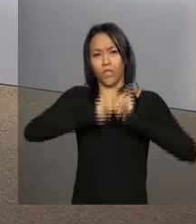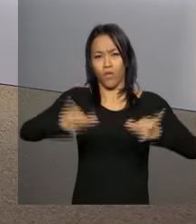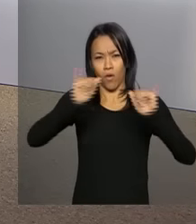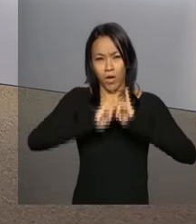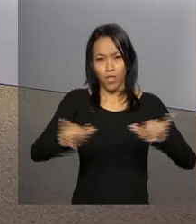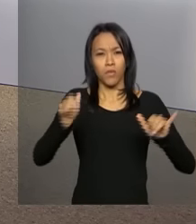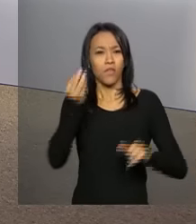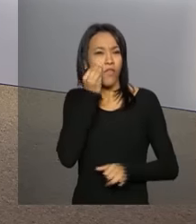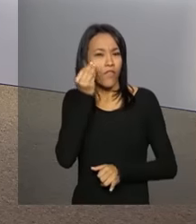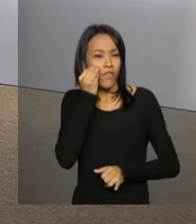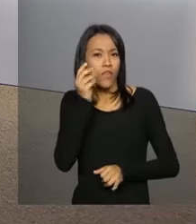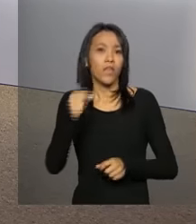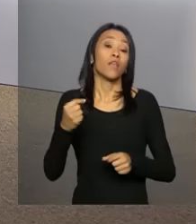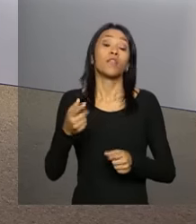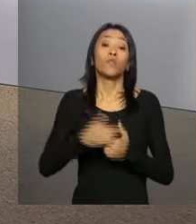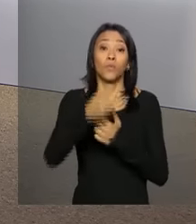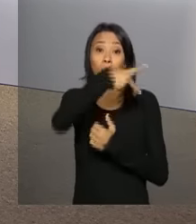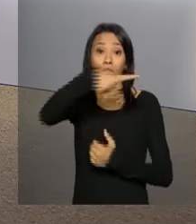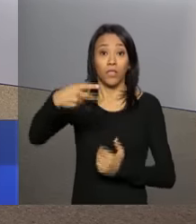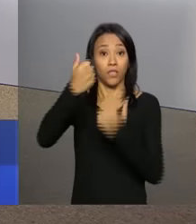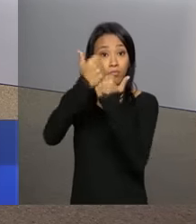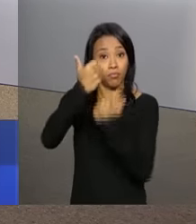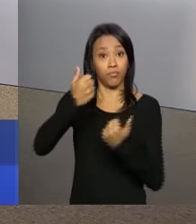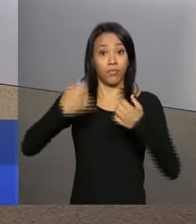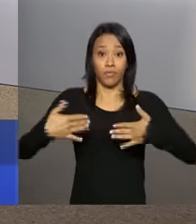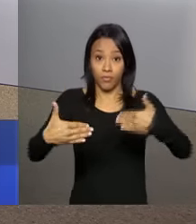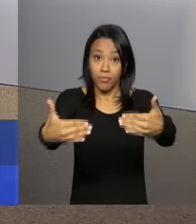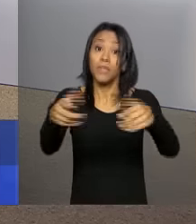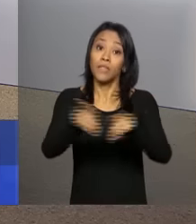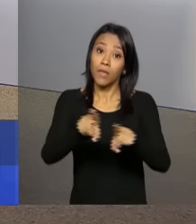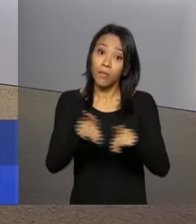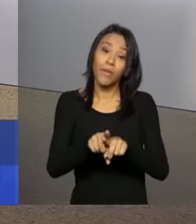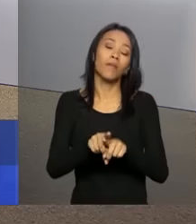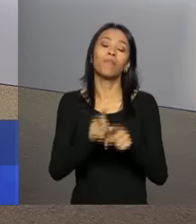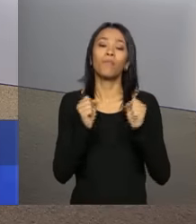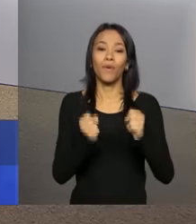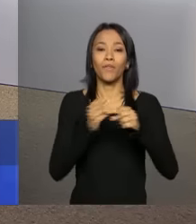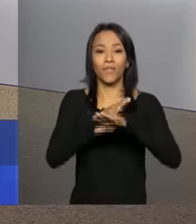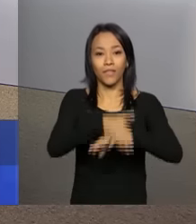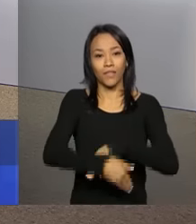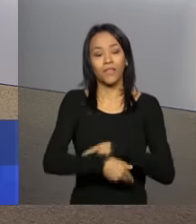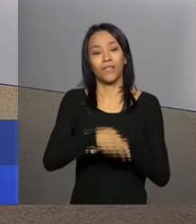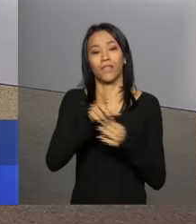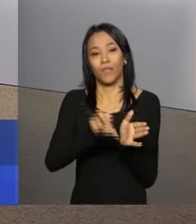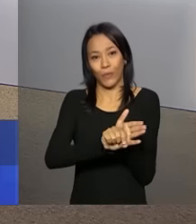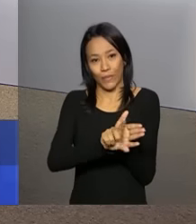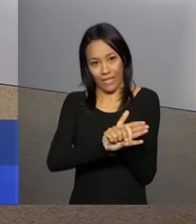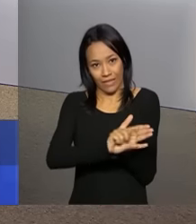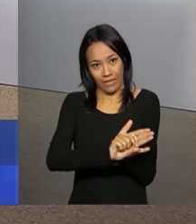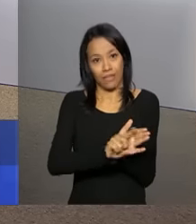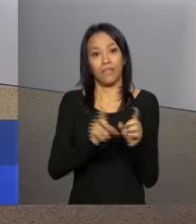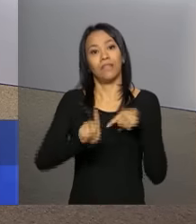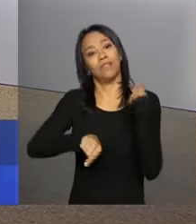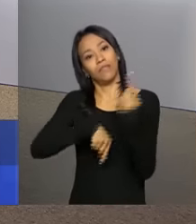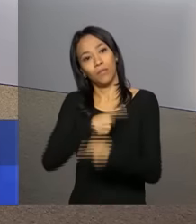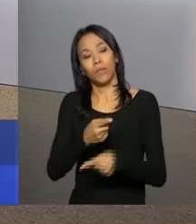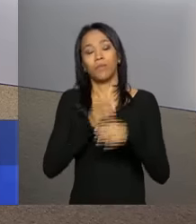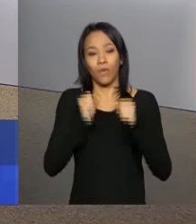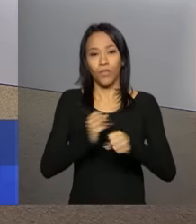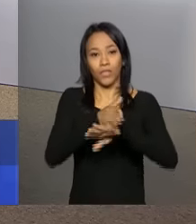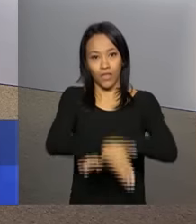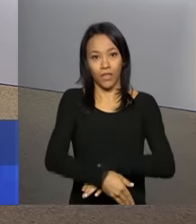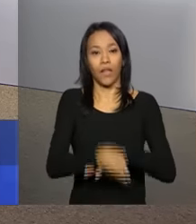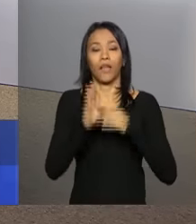Acompanhe as notícias do Poder Executivo também em nossas redes sociais, twitter.com.br e facebook.com